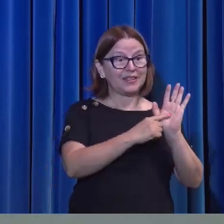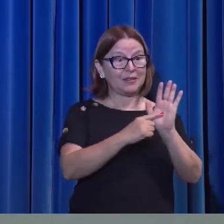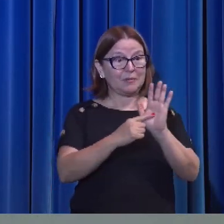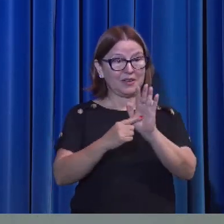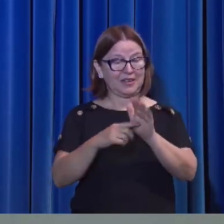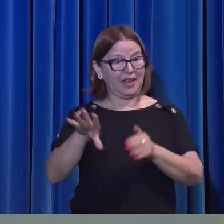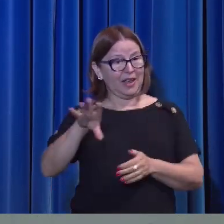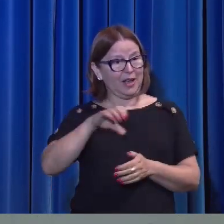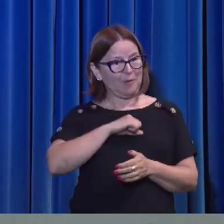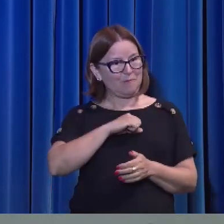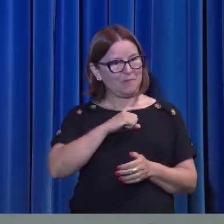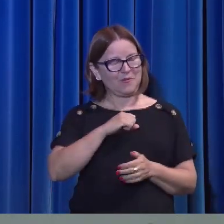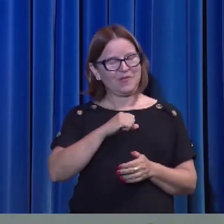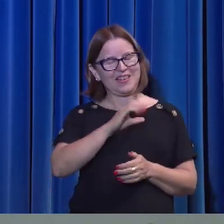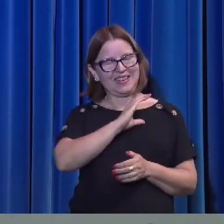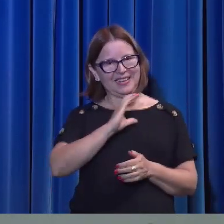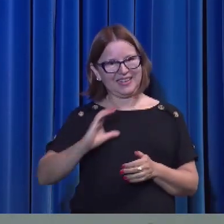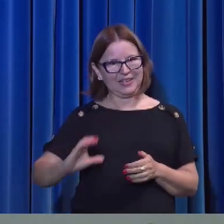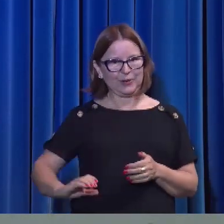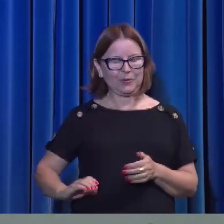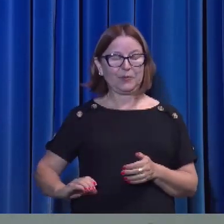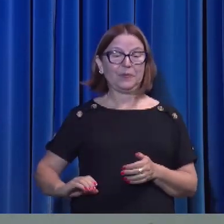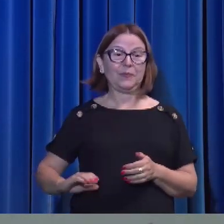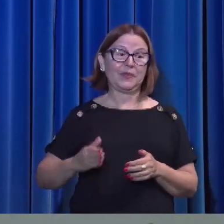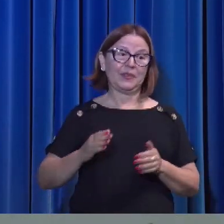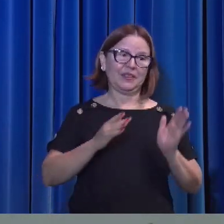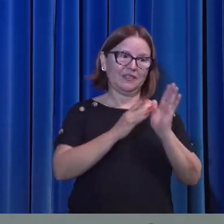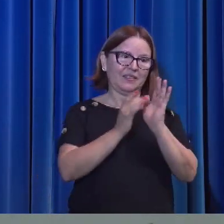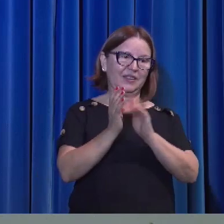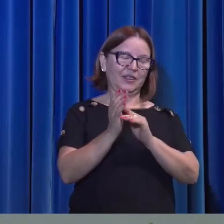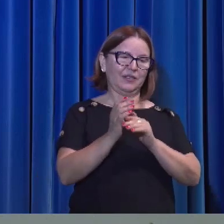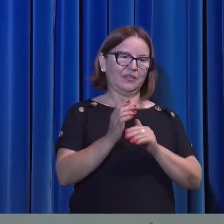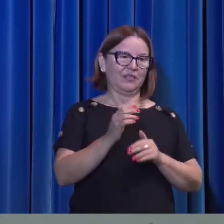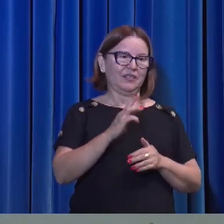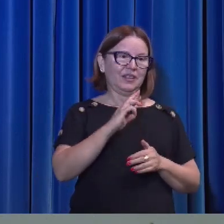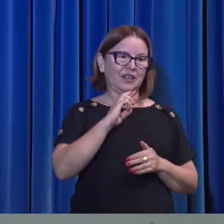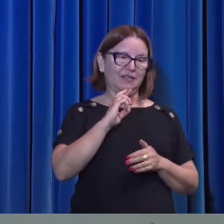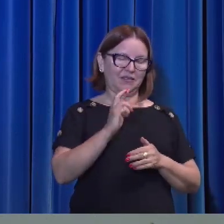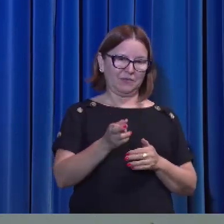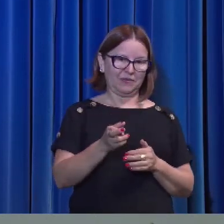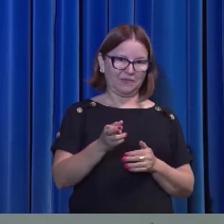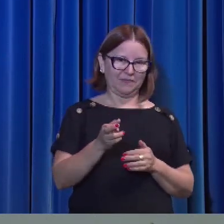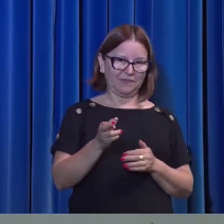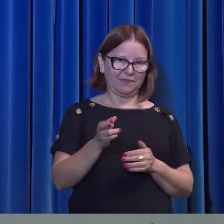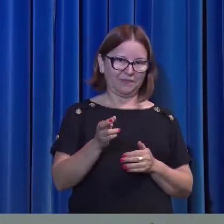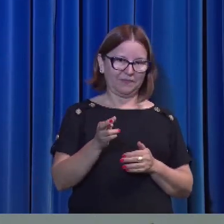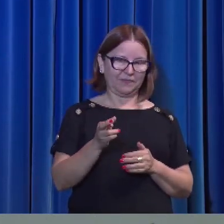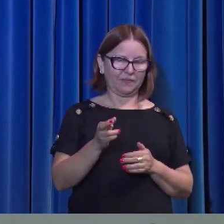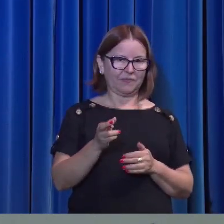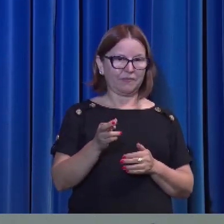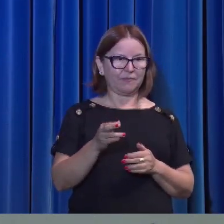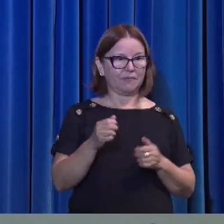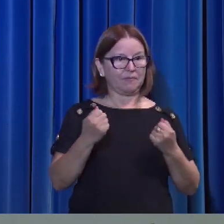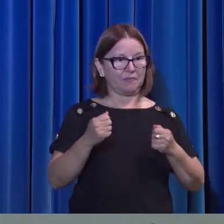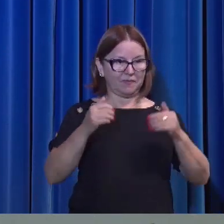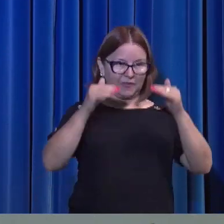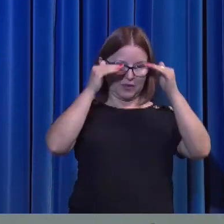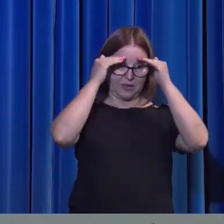A resposta do Senhor a seus discípulos foi obediência.